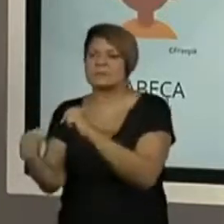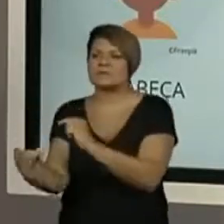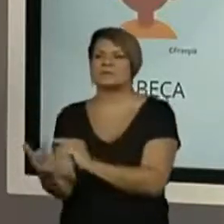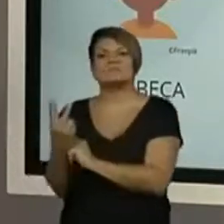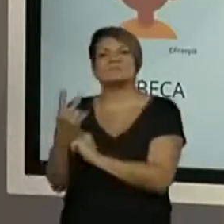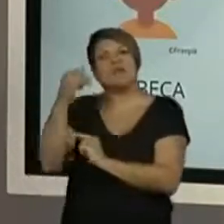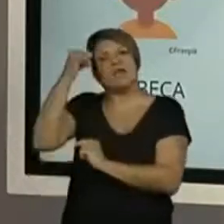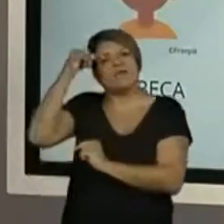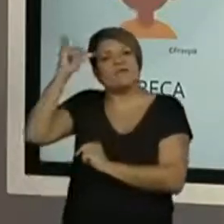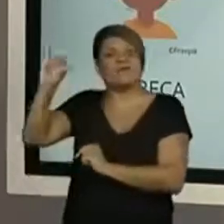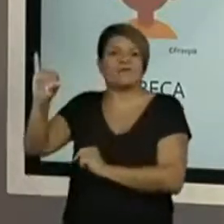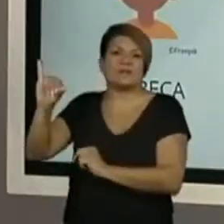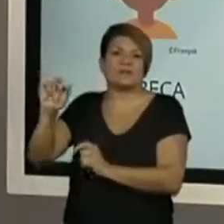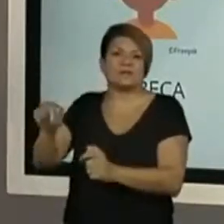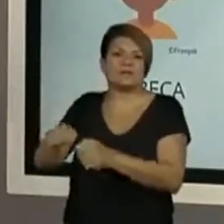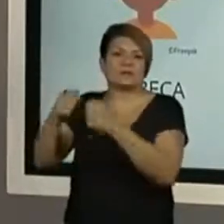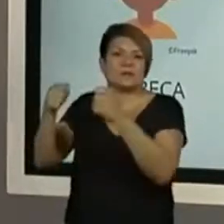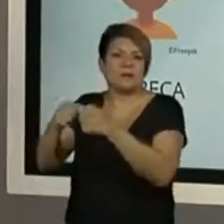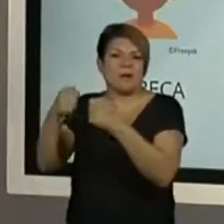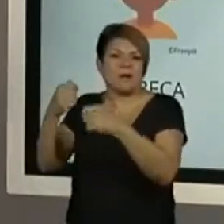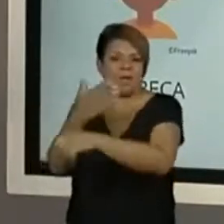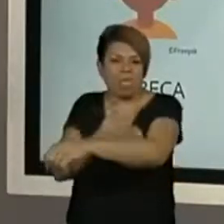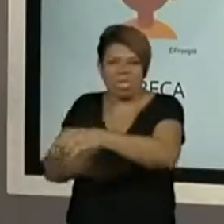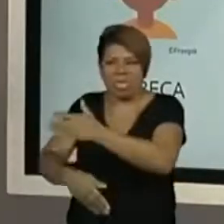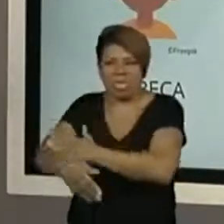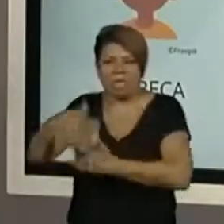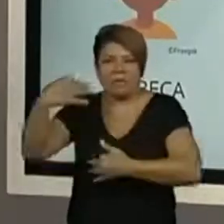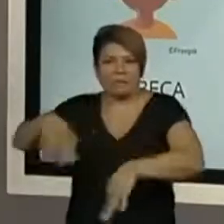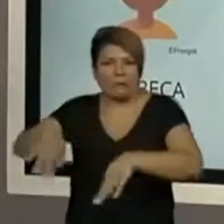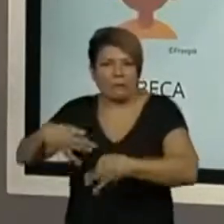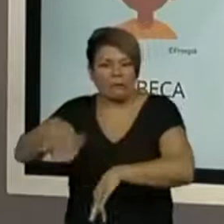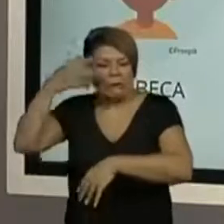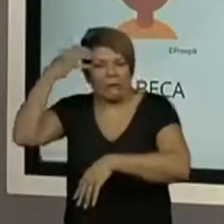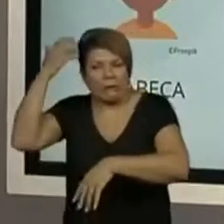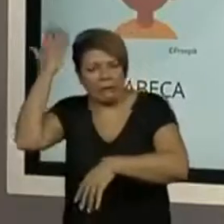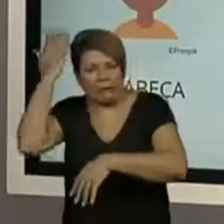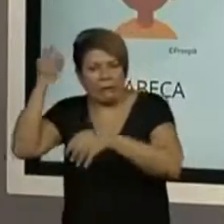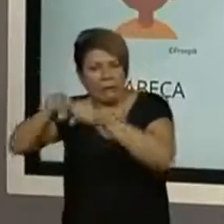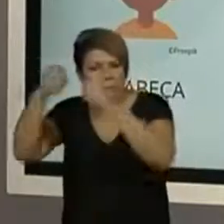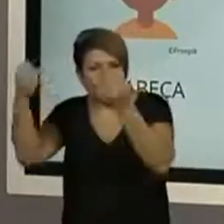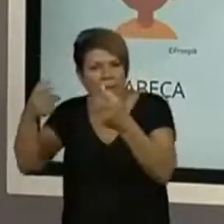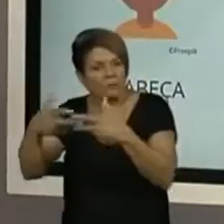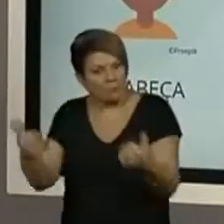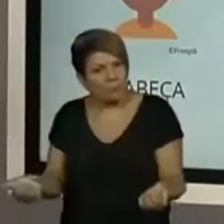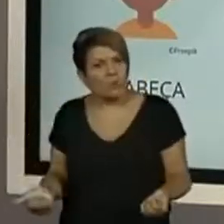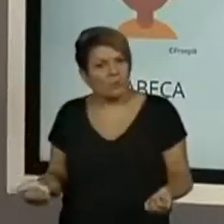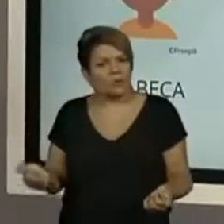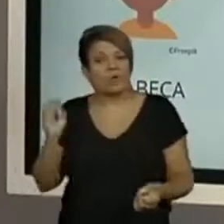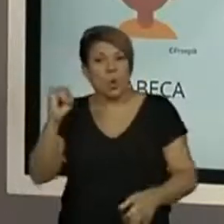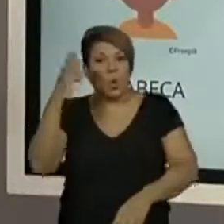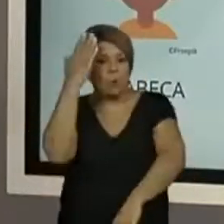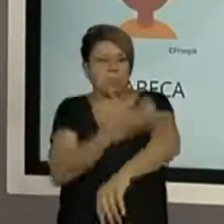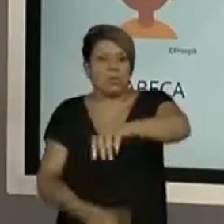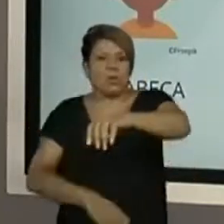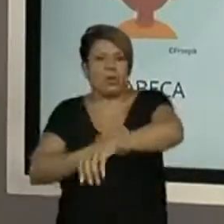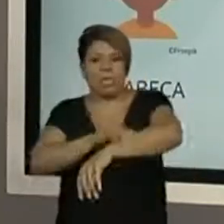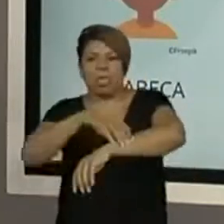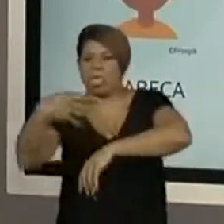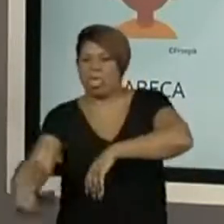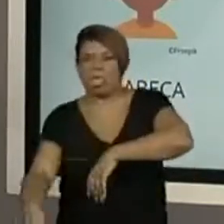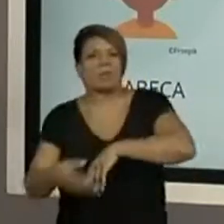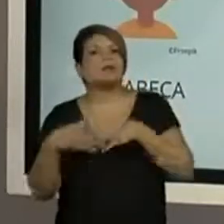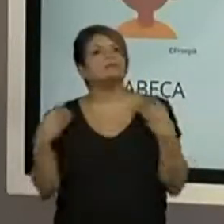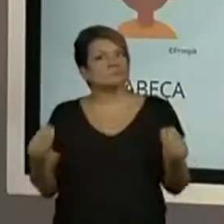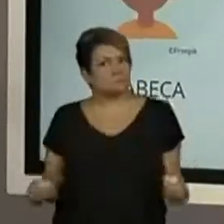tipo de dano, né? De ferimento, machucado, ou mesmo a perda de alguma parte do corpo. Até porque